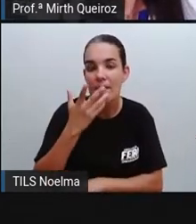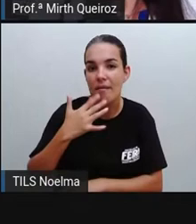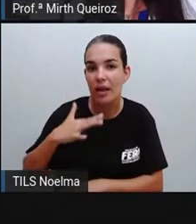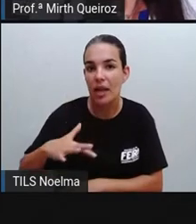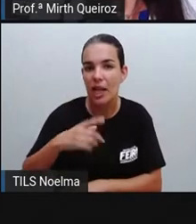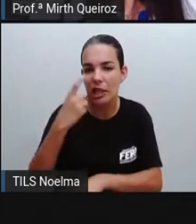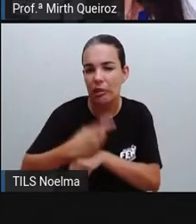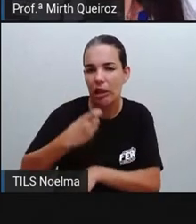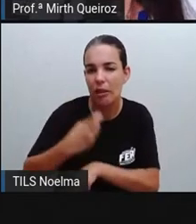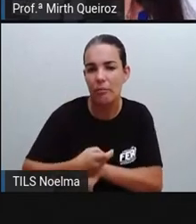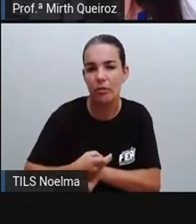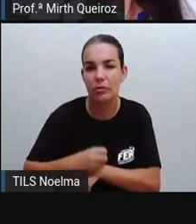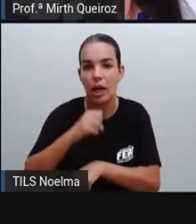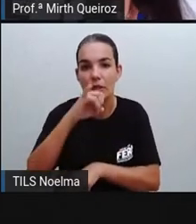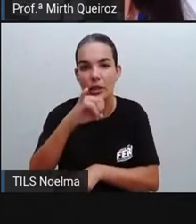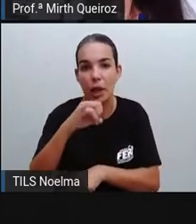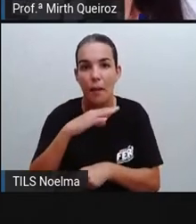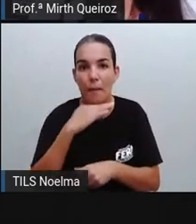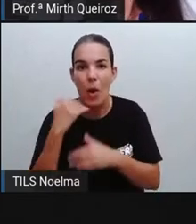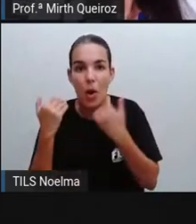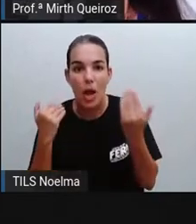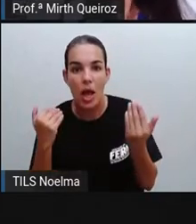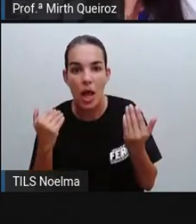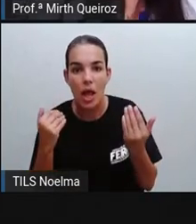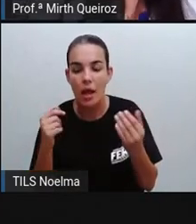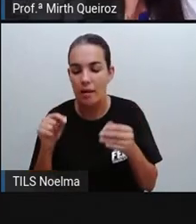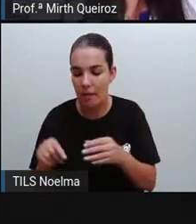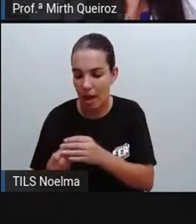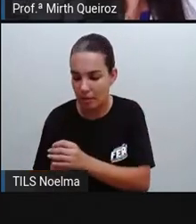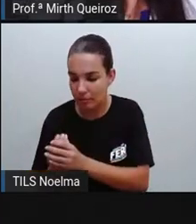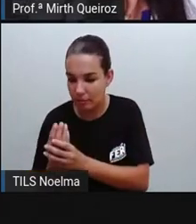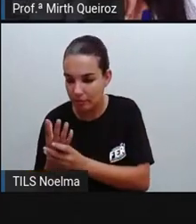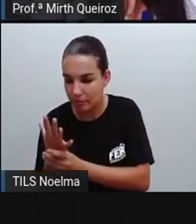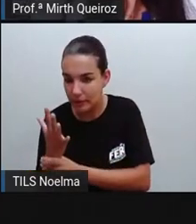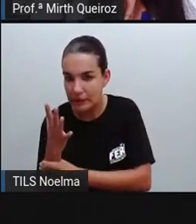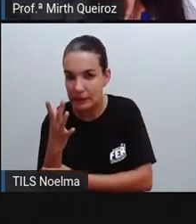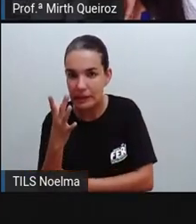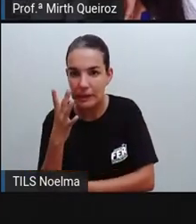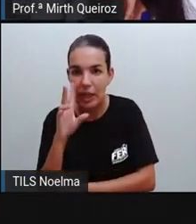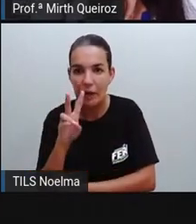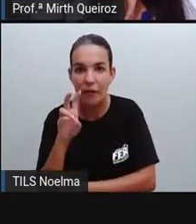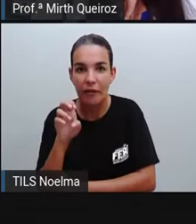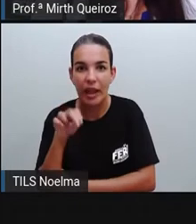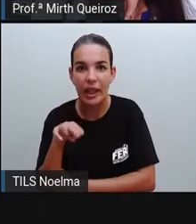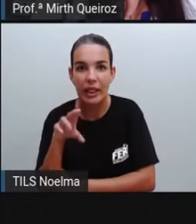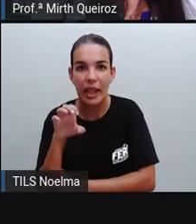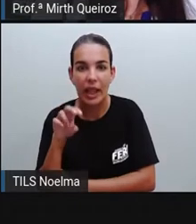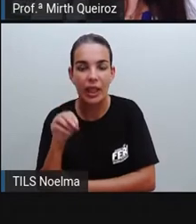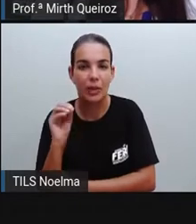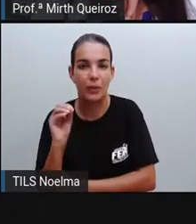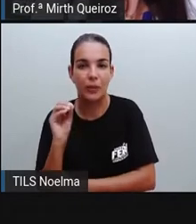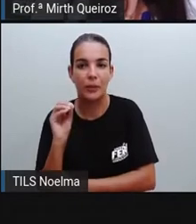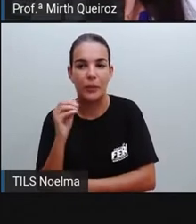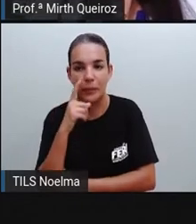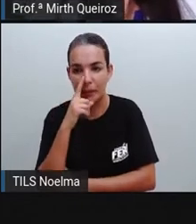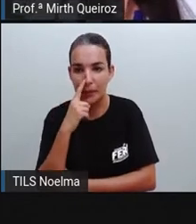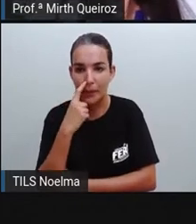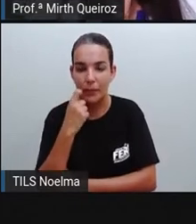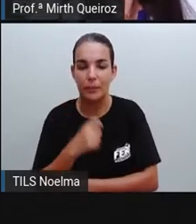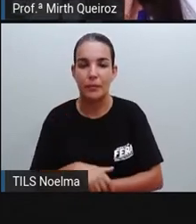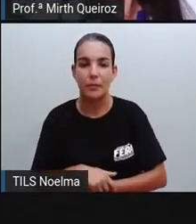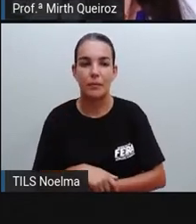seu lugar, nasce um cogumelo venenoso. Essa é a lenda do Saci. E aí a gente pode